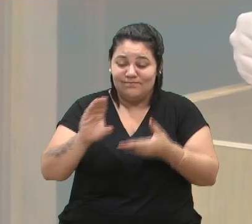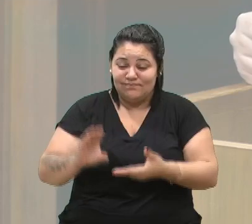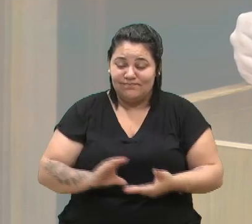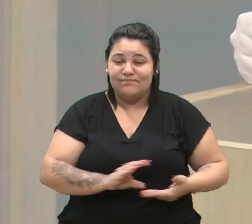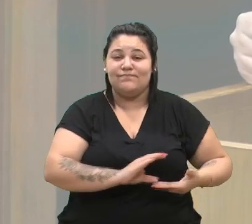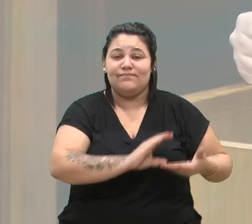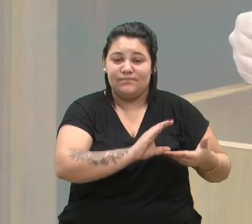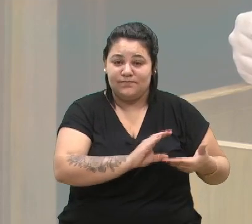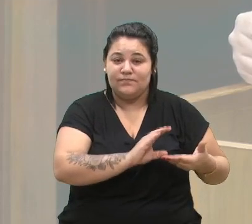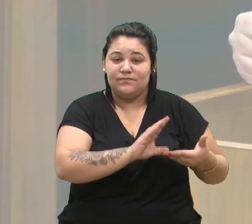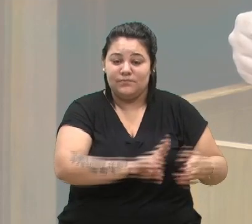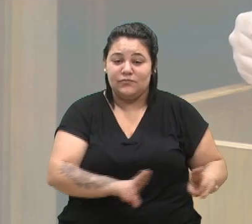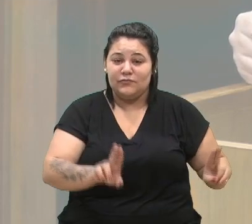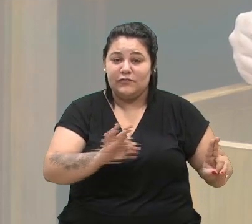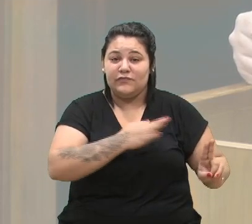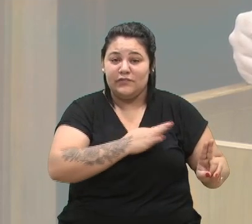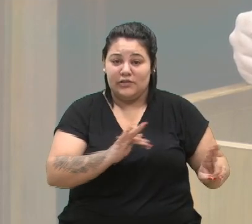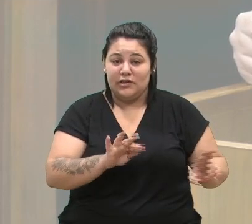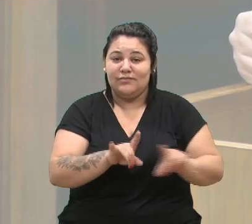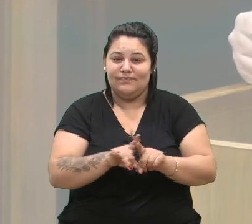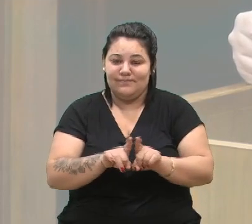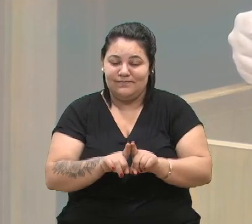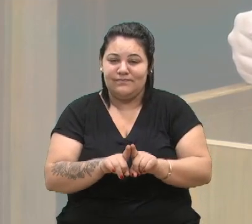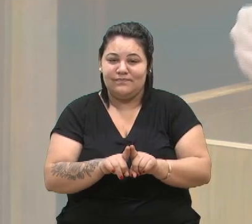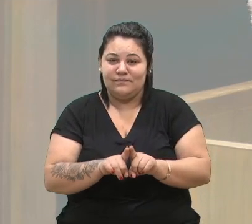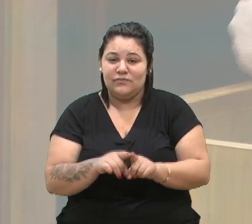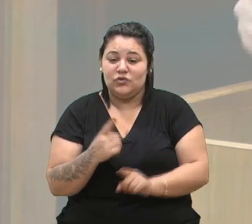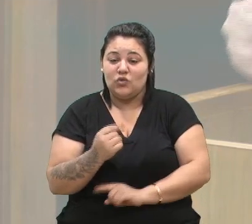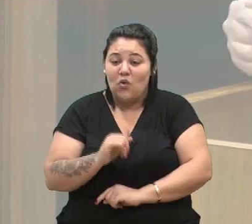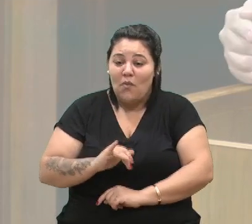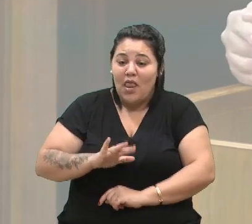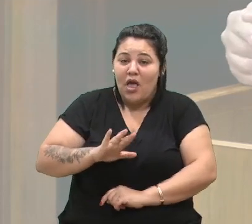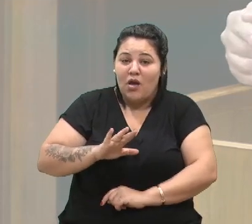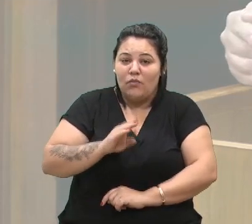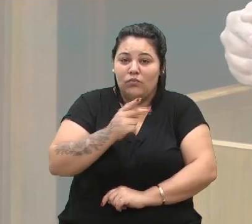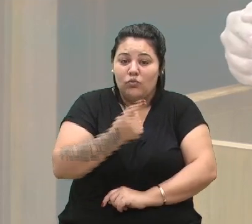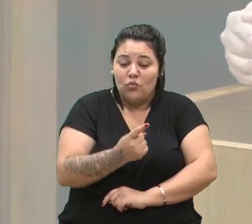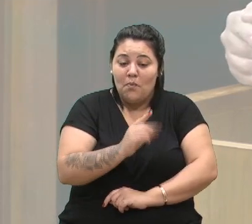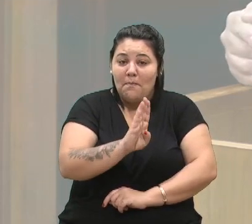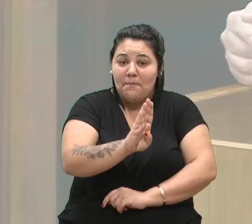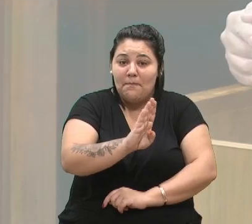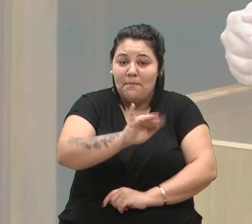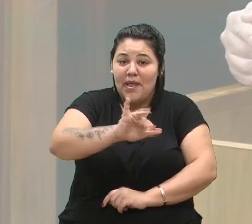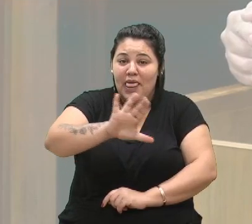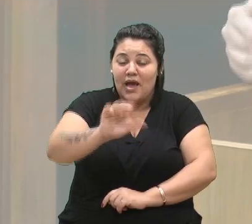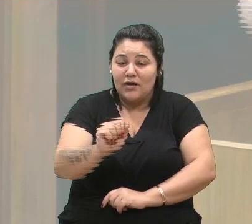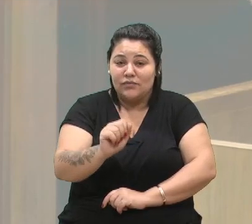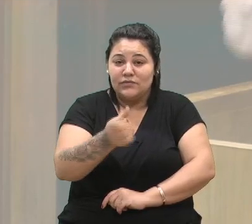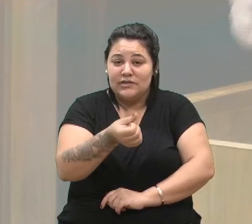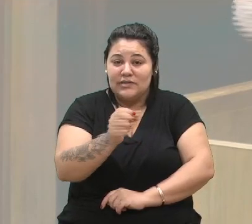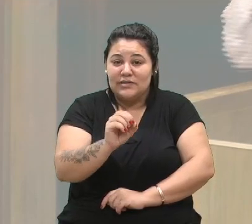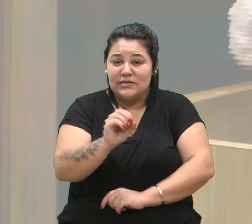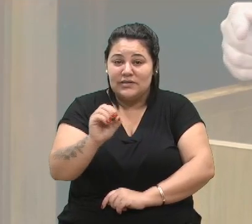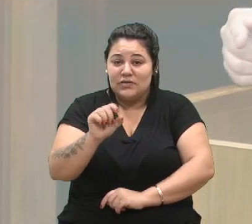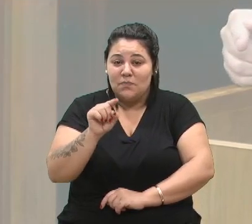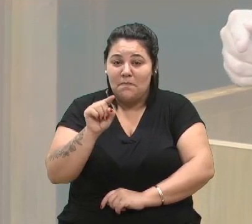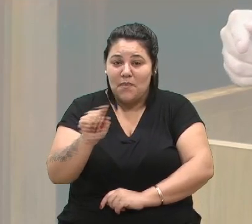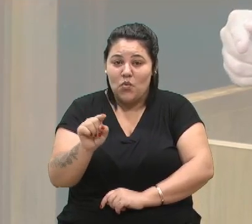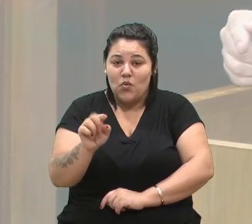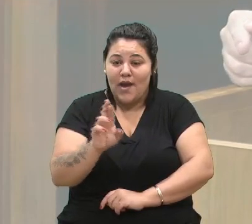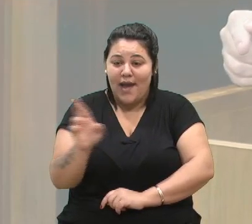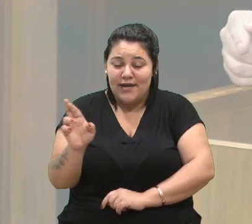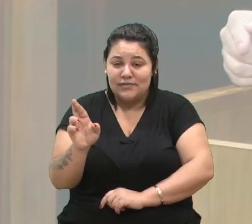federais, com R 1,6 bilhão para institutos